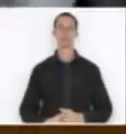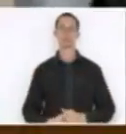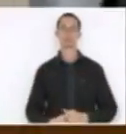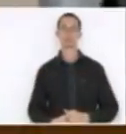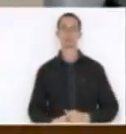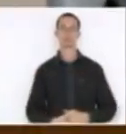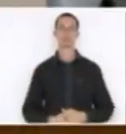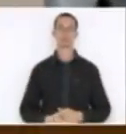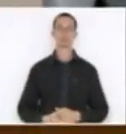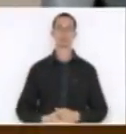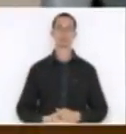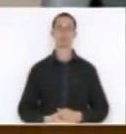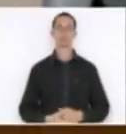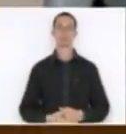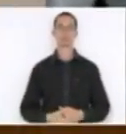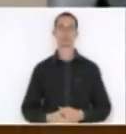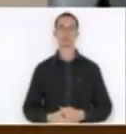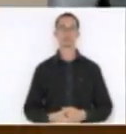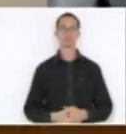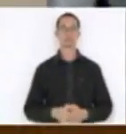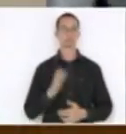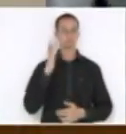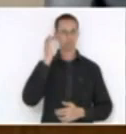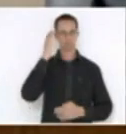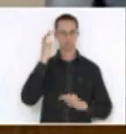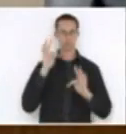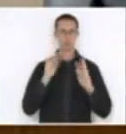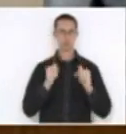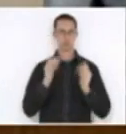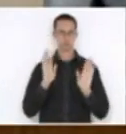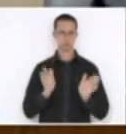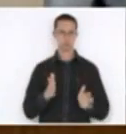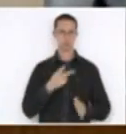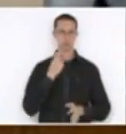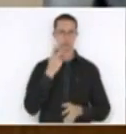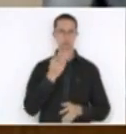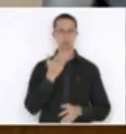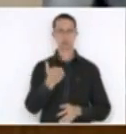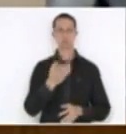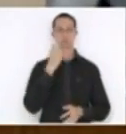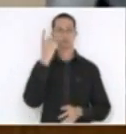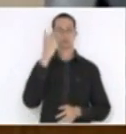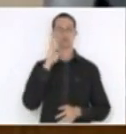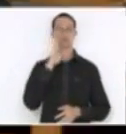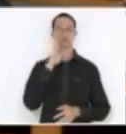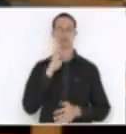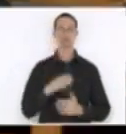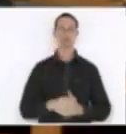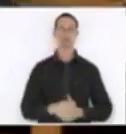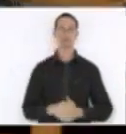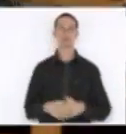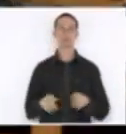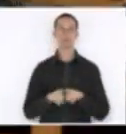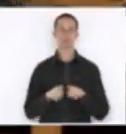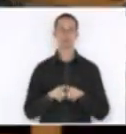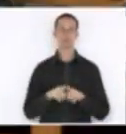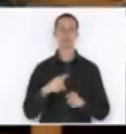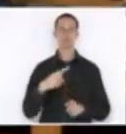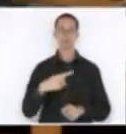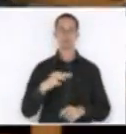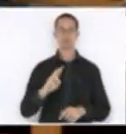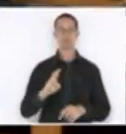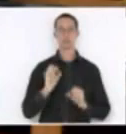Quero crer que todas as bancadas se manifestaram. Ainda, o deputado Nilson Berlanda. Também, em nome do Partido PR,